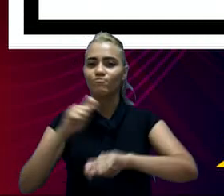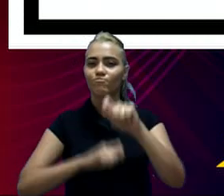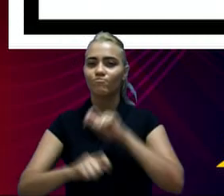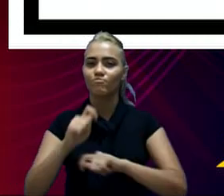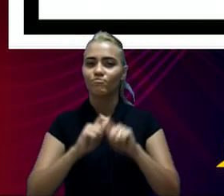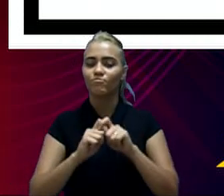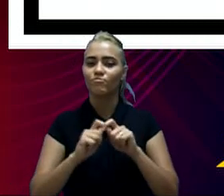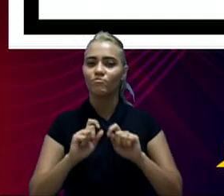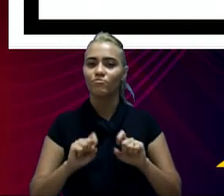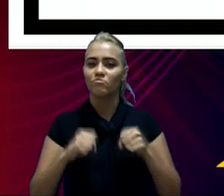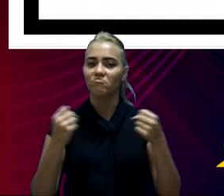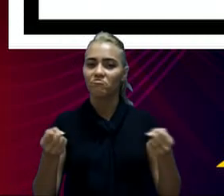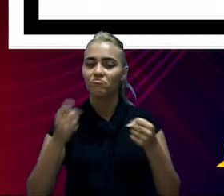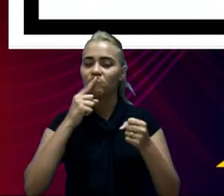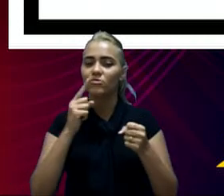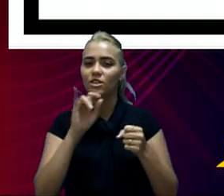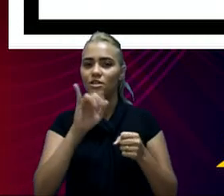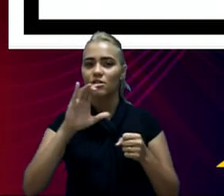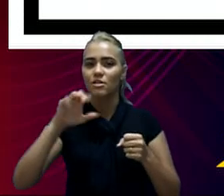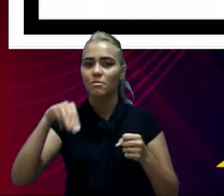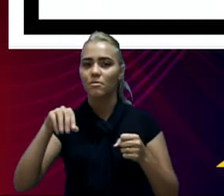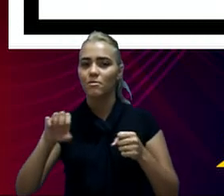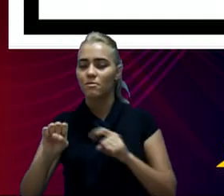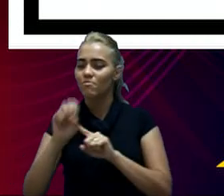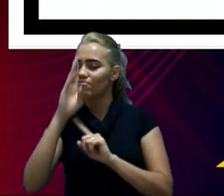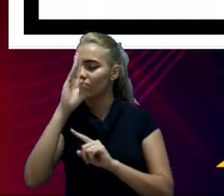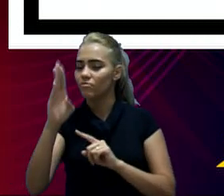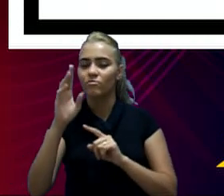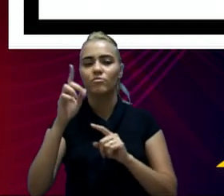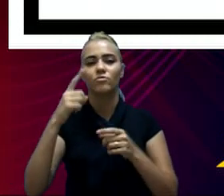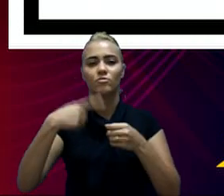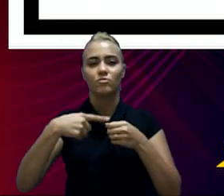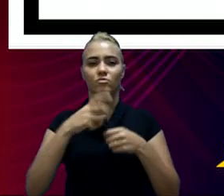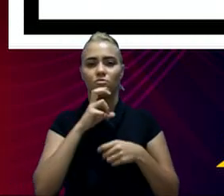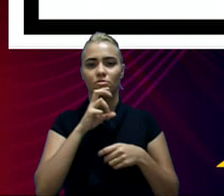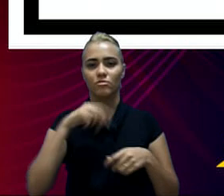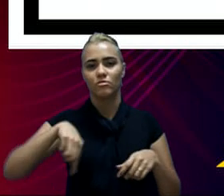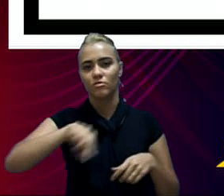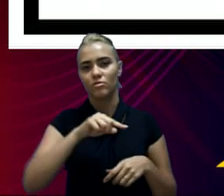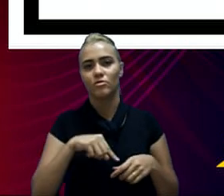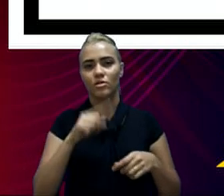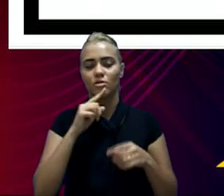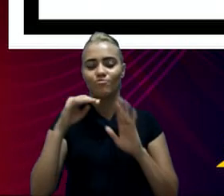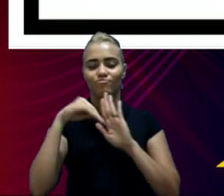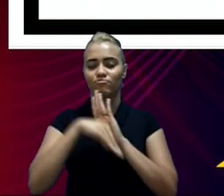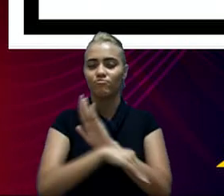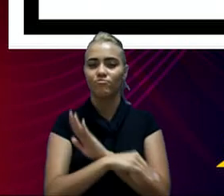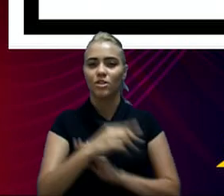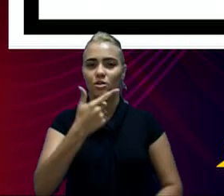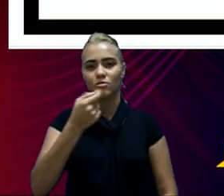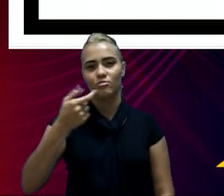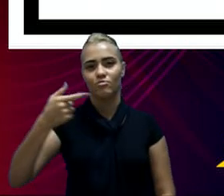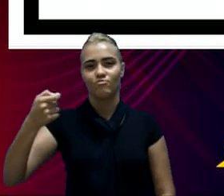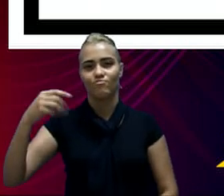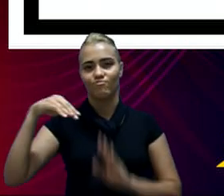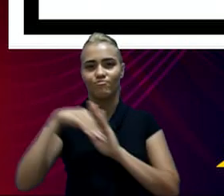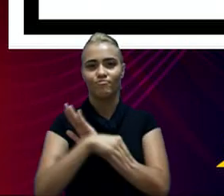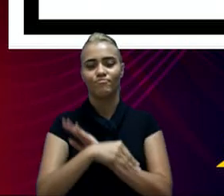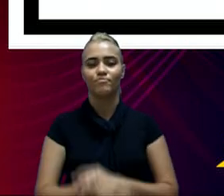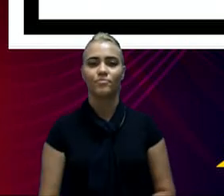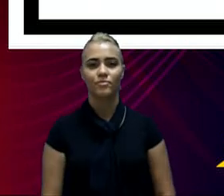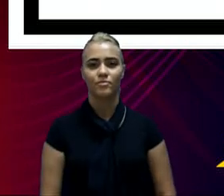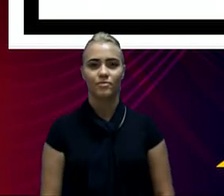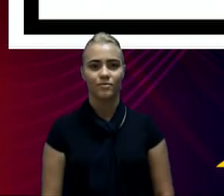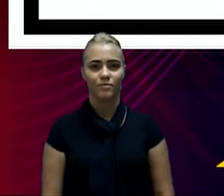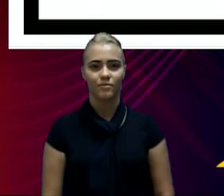por exemplo, o ICMS, que é a principal receita do município, ela teve uma queda considerável em 2020. talvez